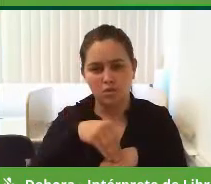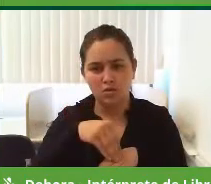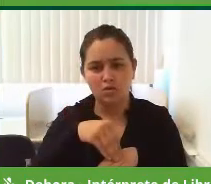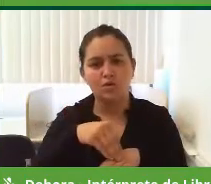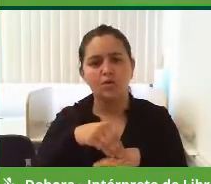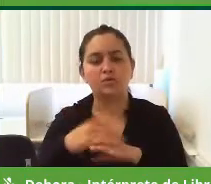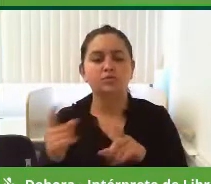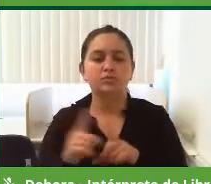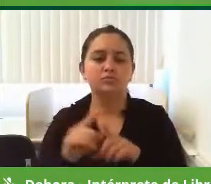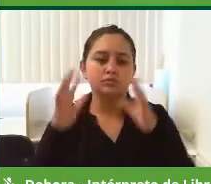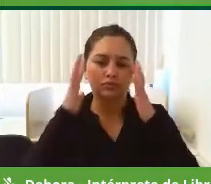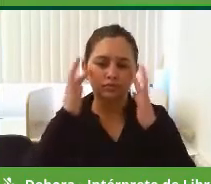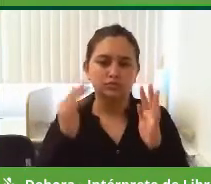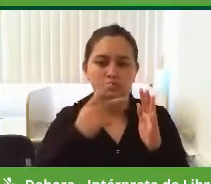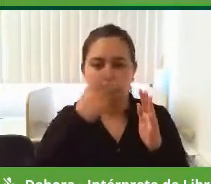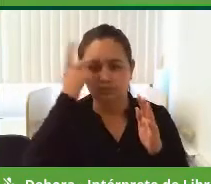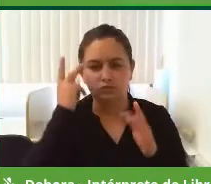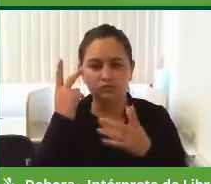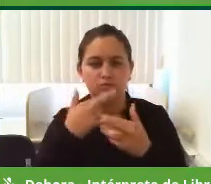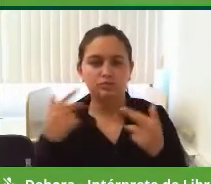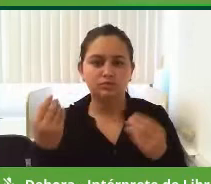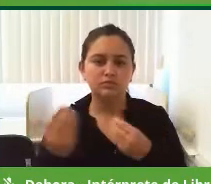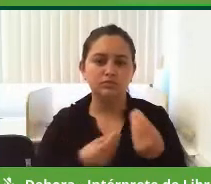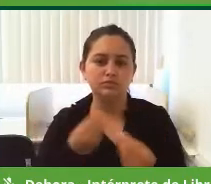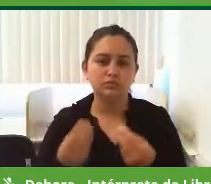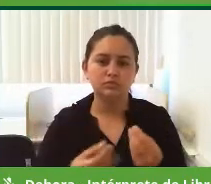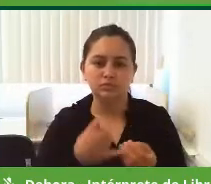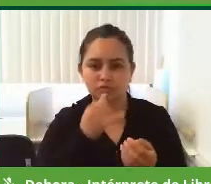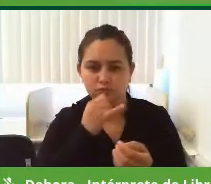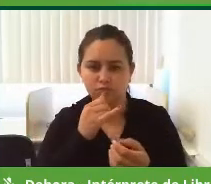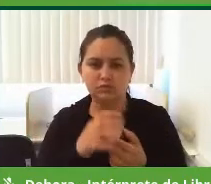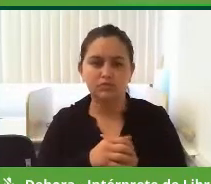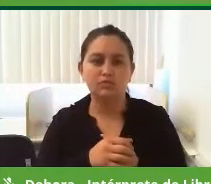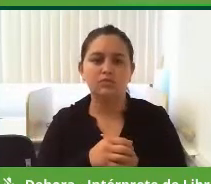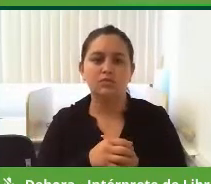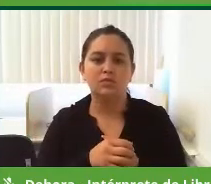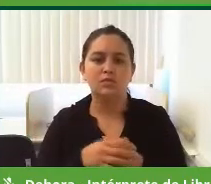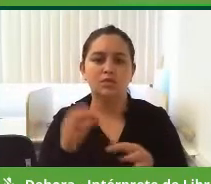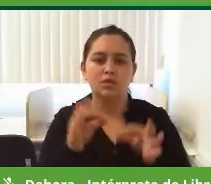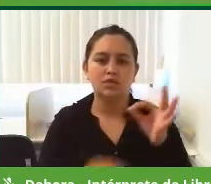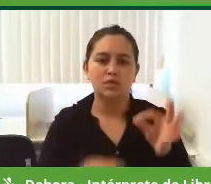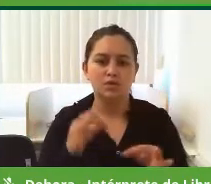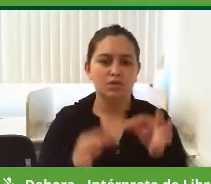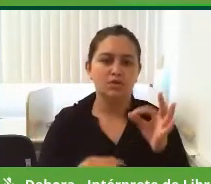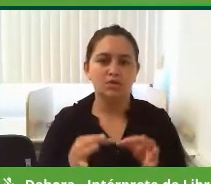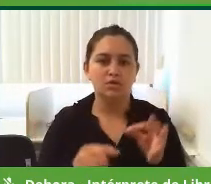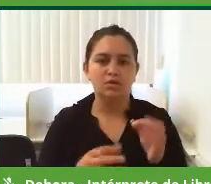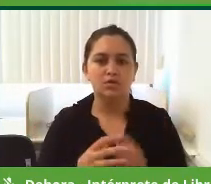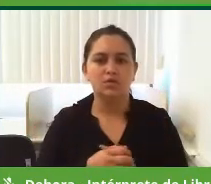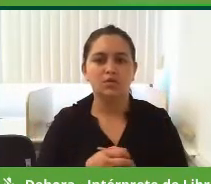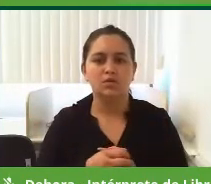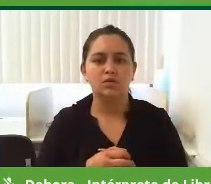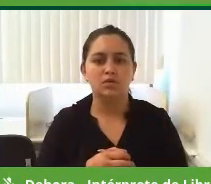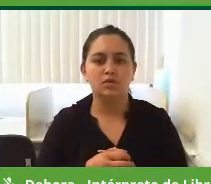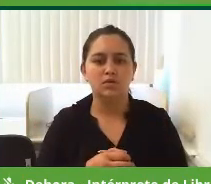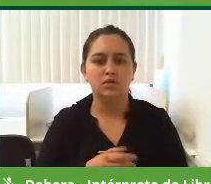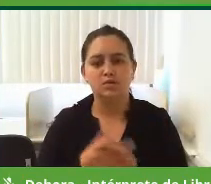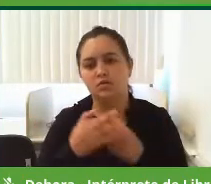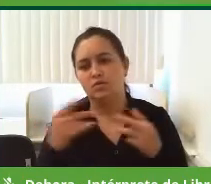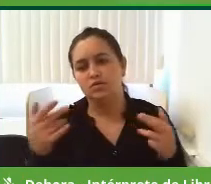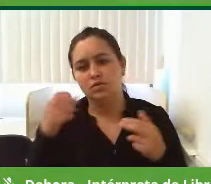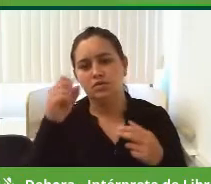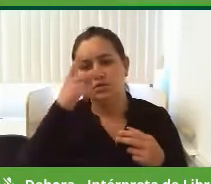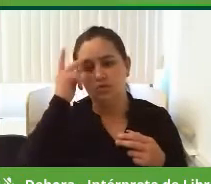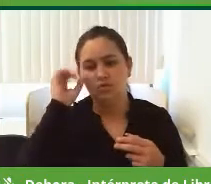atendendo a população, como, por exemplo, o Núcleo de Práticas Jurídicas, que atende gratuitamente vários são